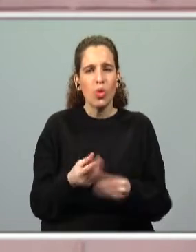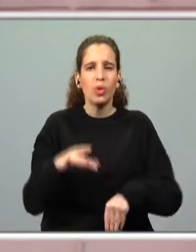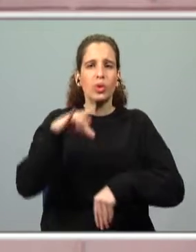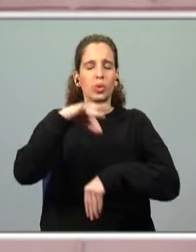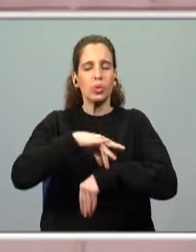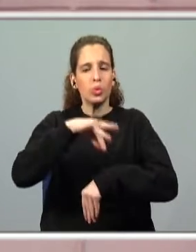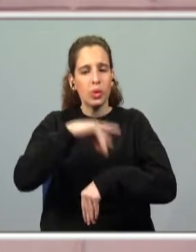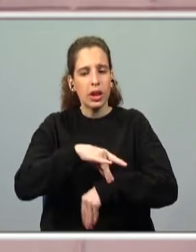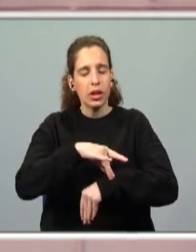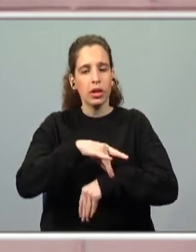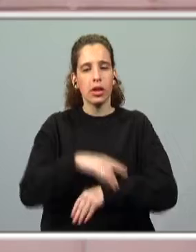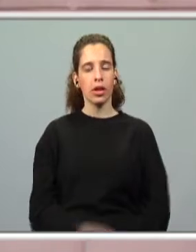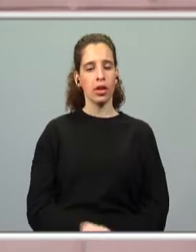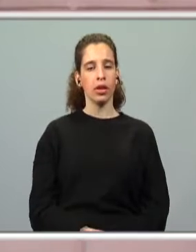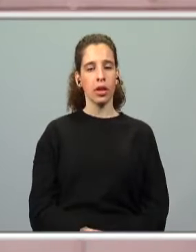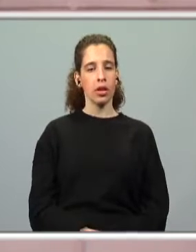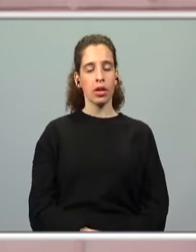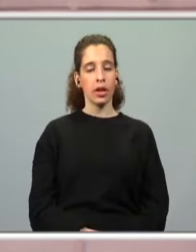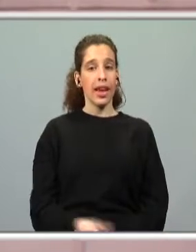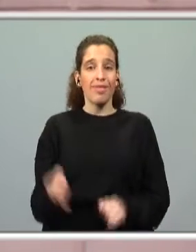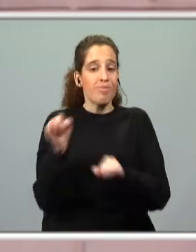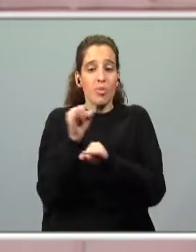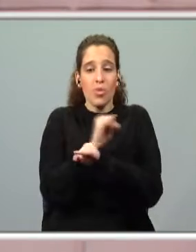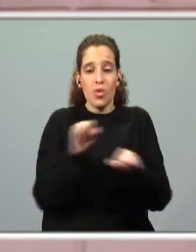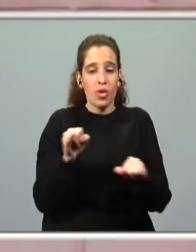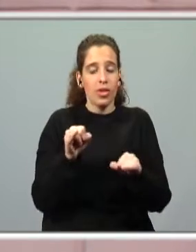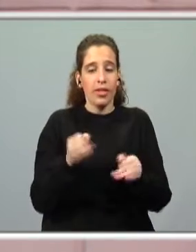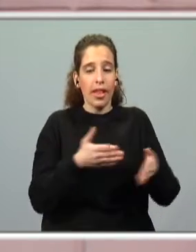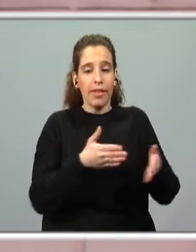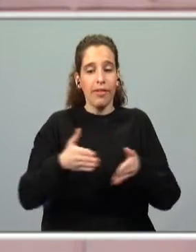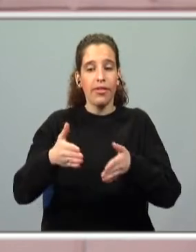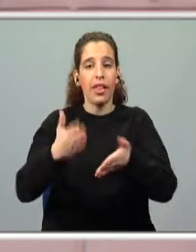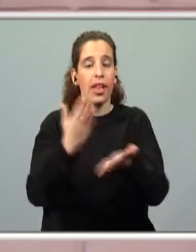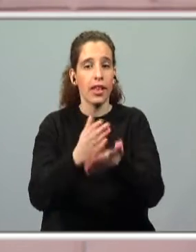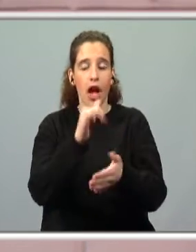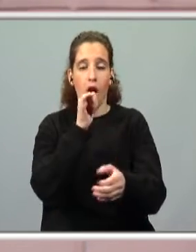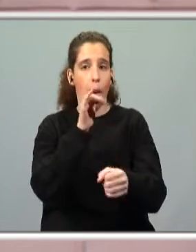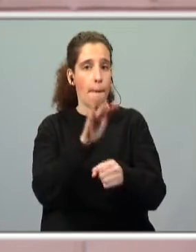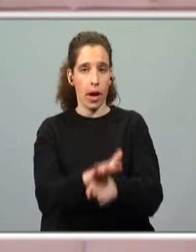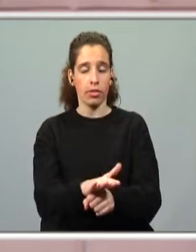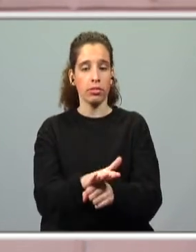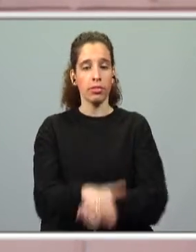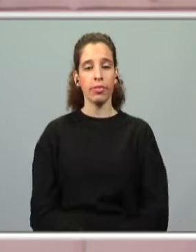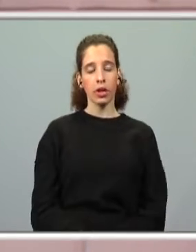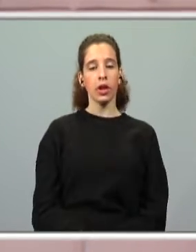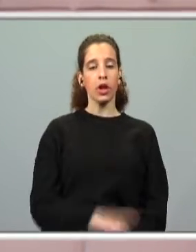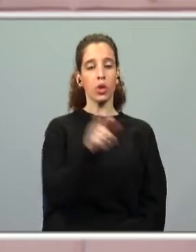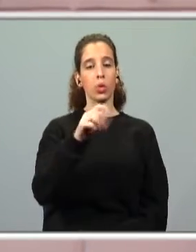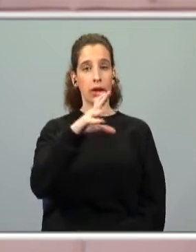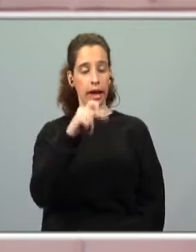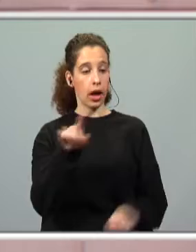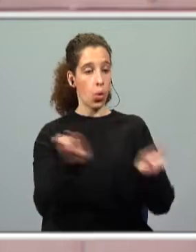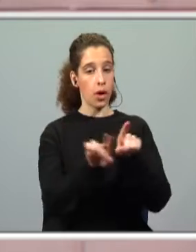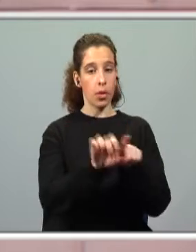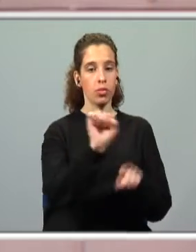doente que nem sequer é possível levá-la até ao mar. E o seu irmão, o Zeca Zonzo, traz